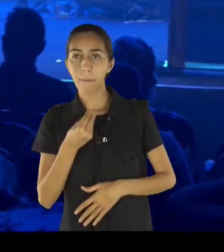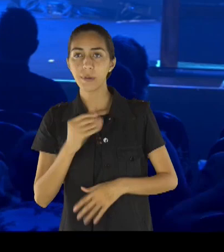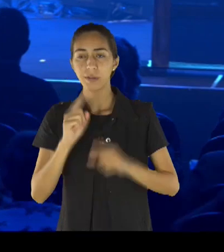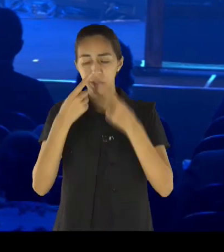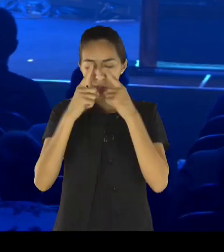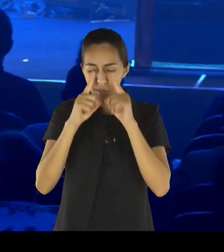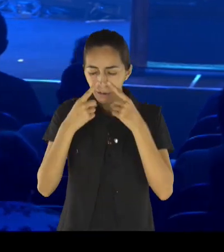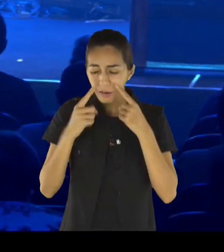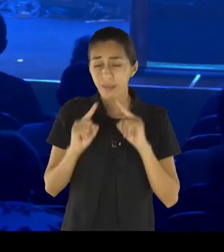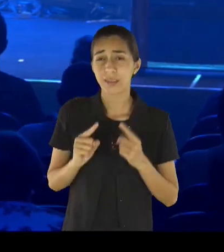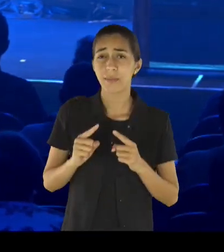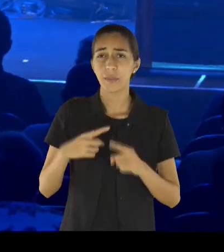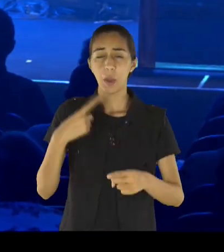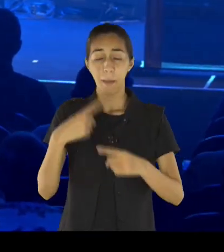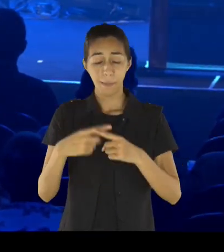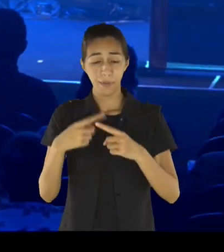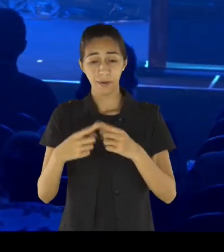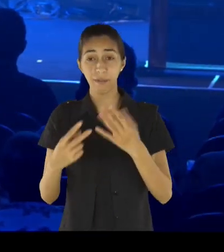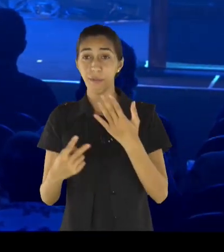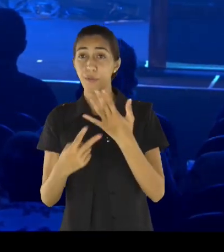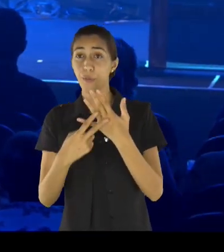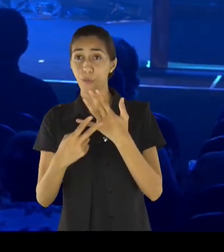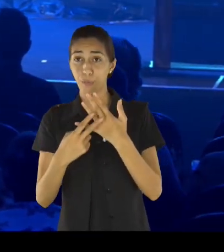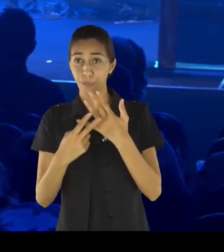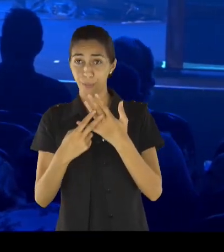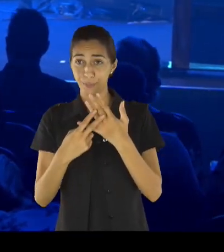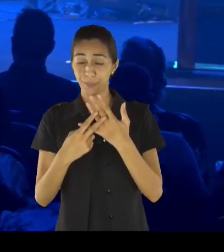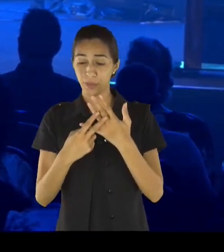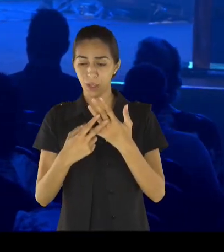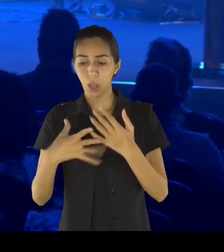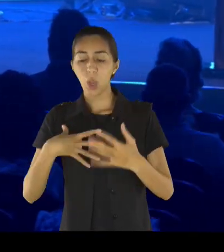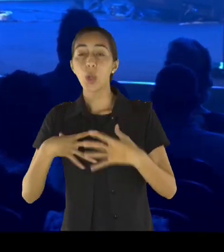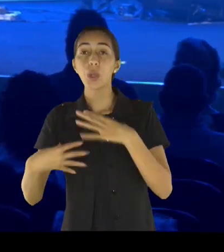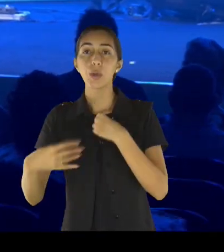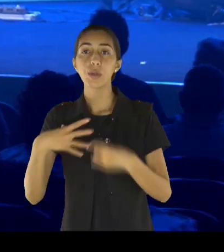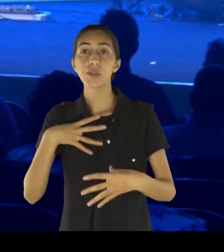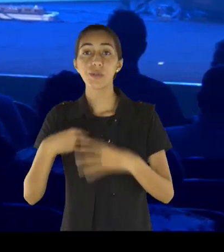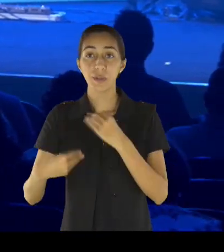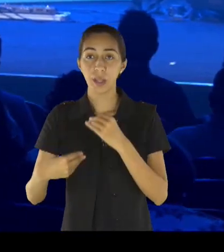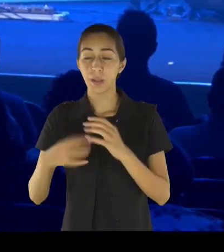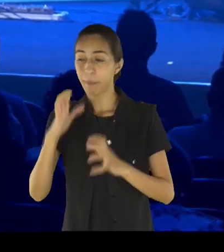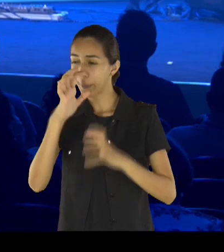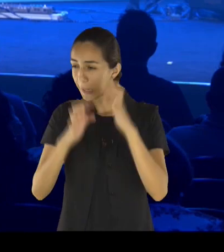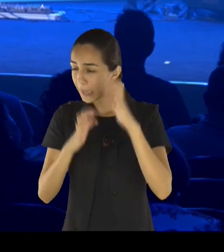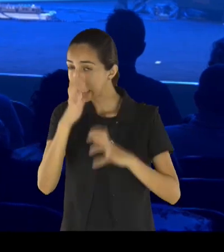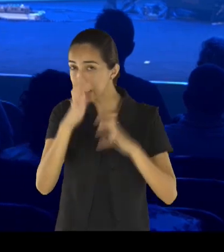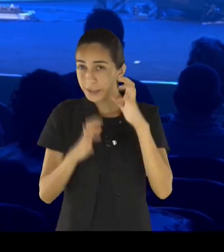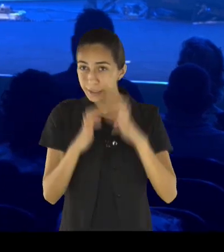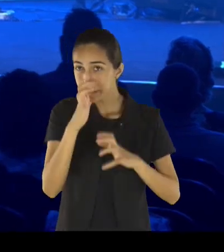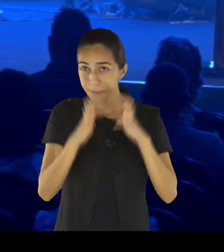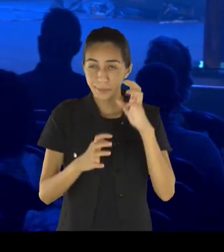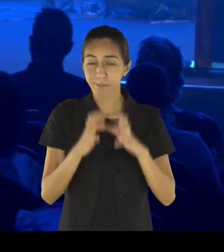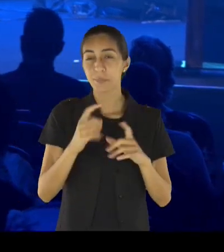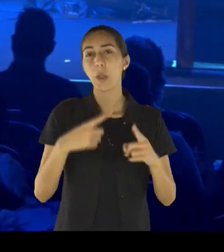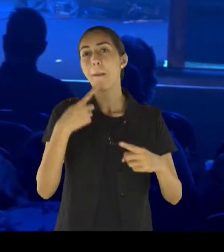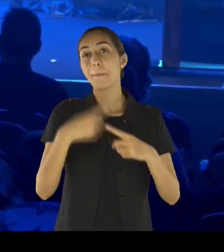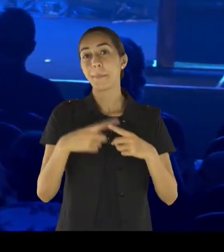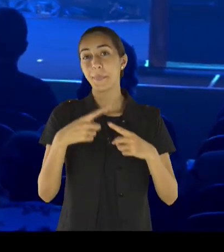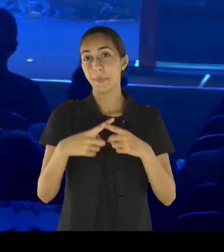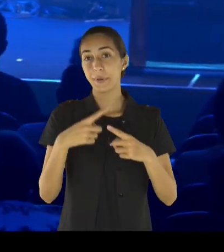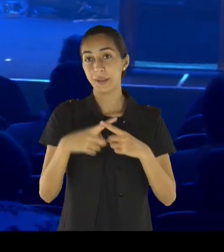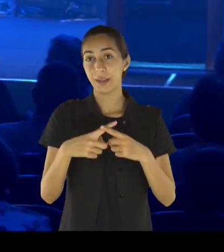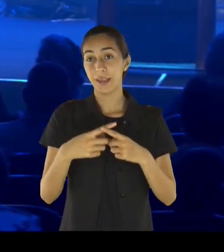brigando com ele, porque querem a herança, vivendo um calmo, mas não quer saber de Jesus, está perdendo as forças, mas não se rende a Jesus,